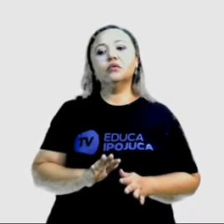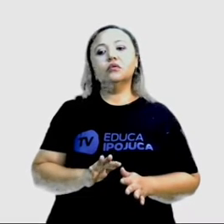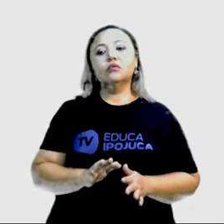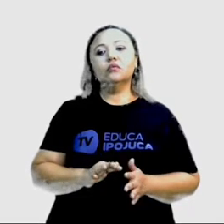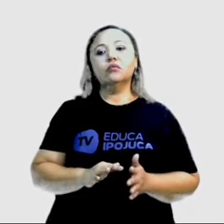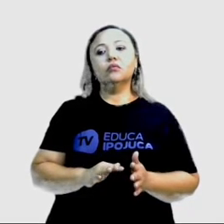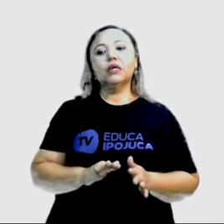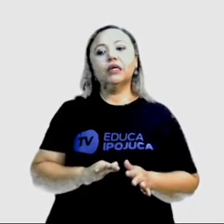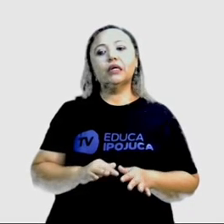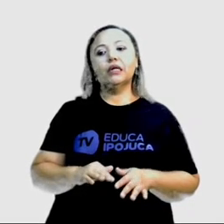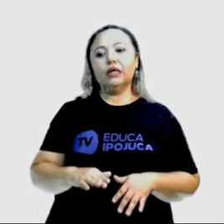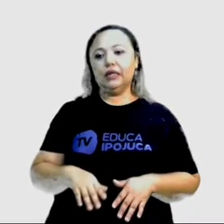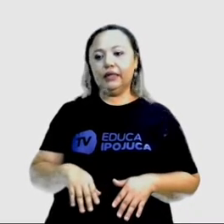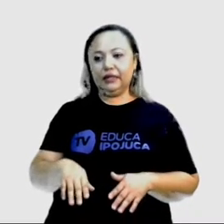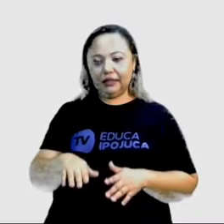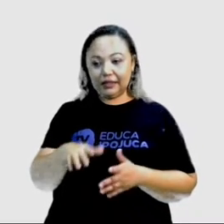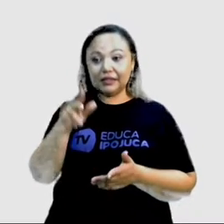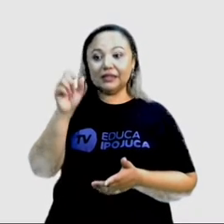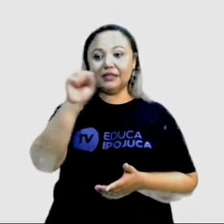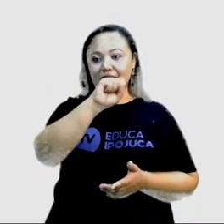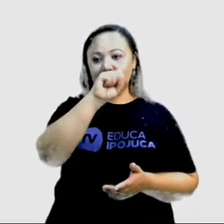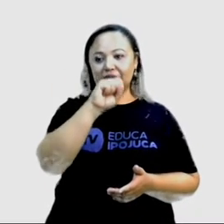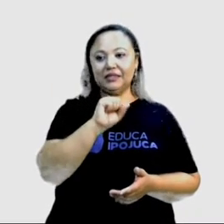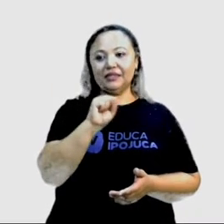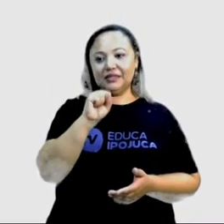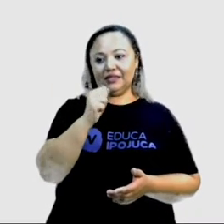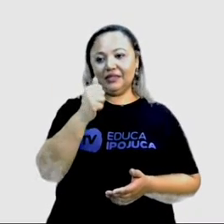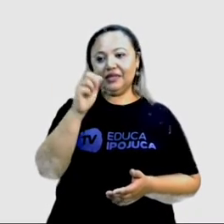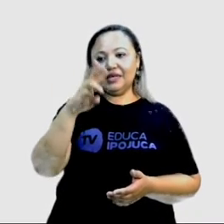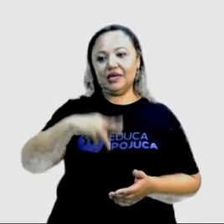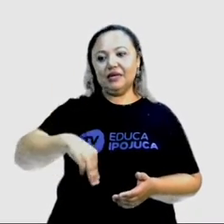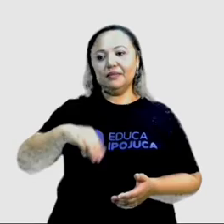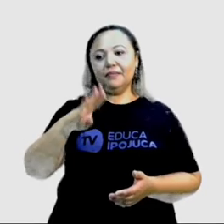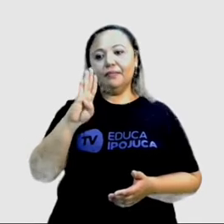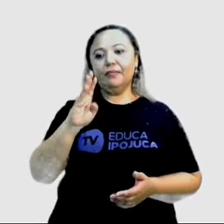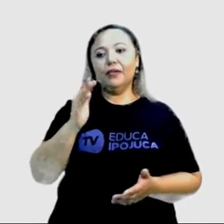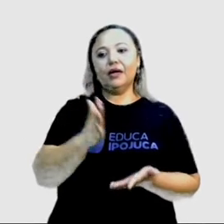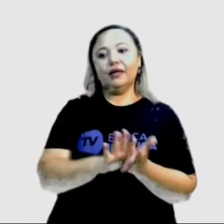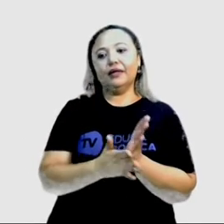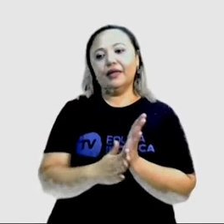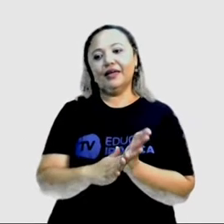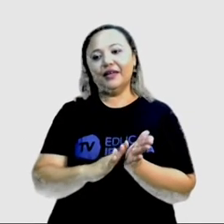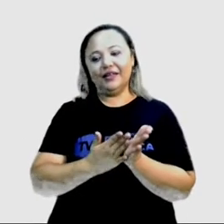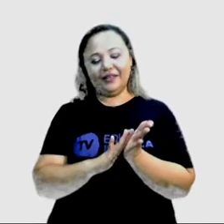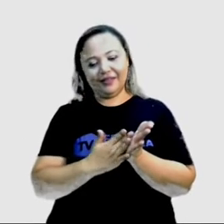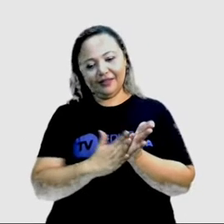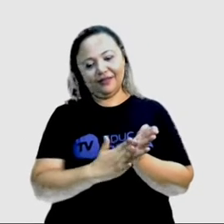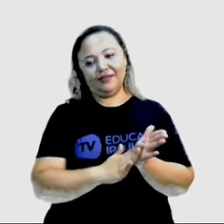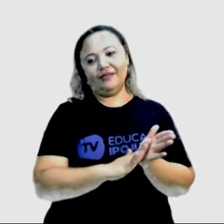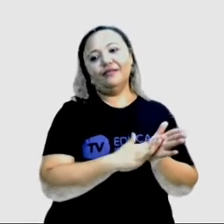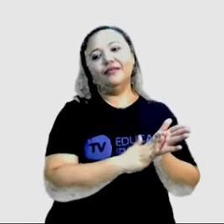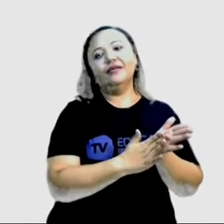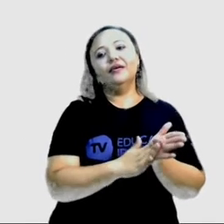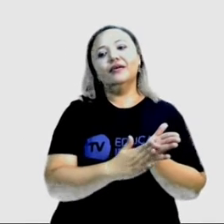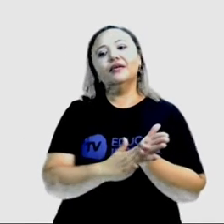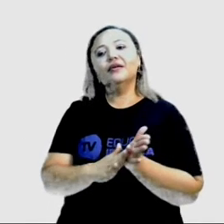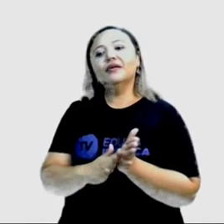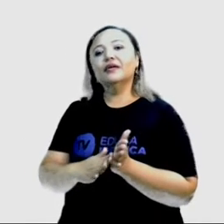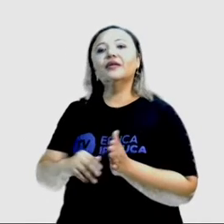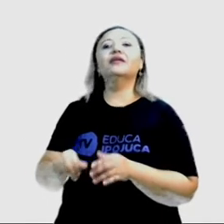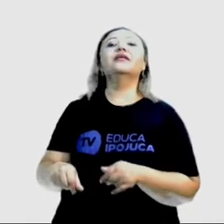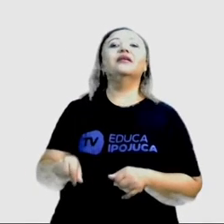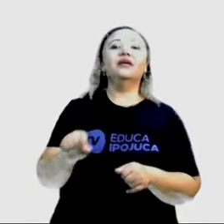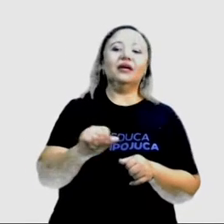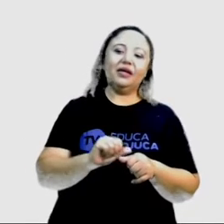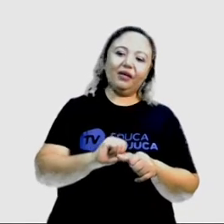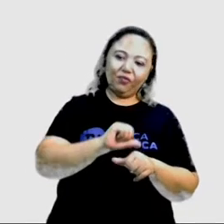de samba. Então, é uma dança de origem angolana que